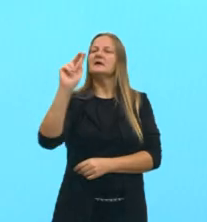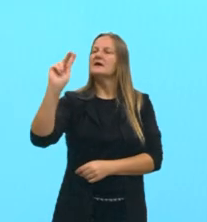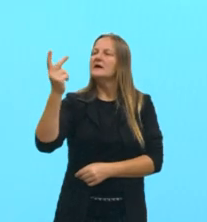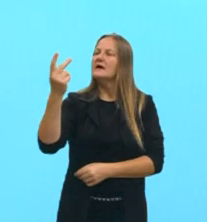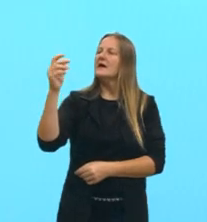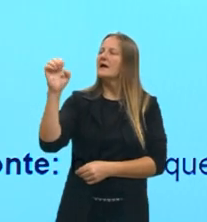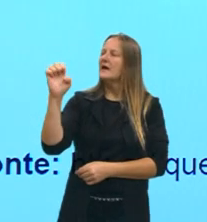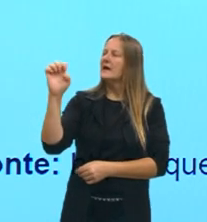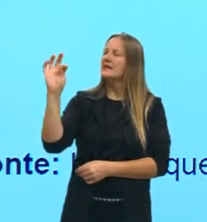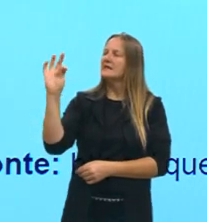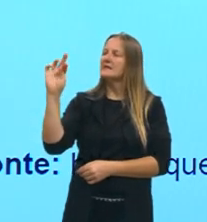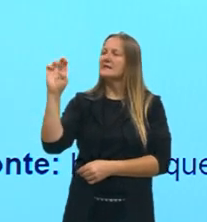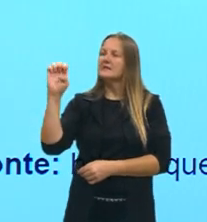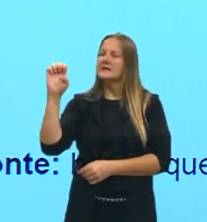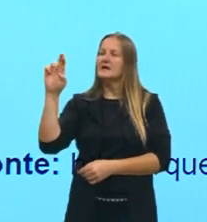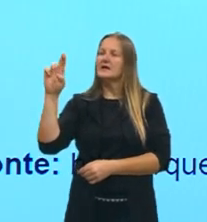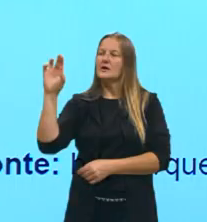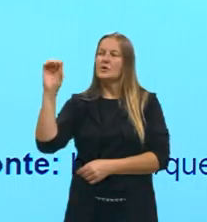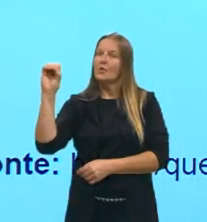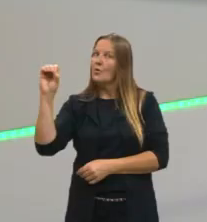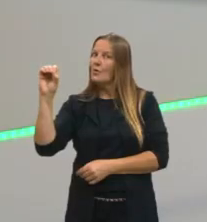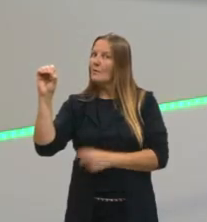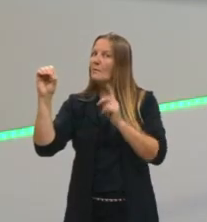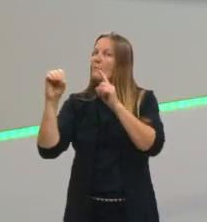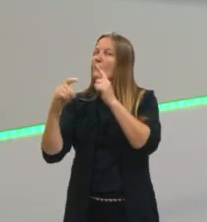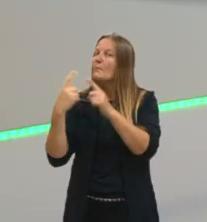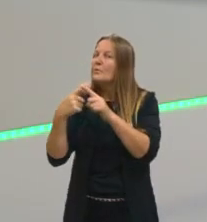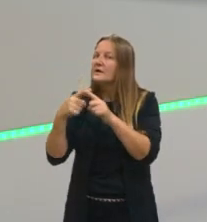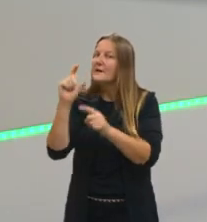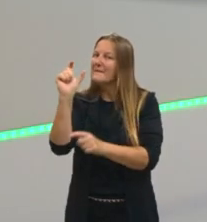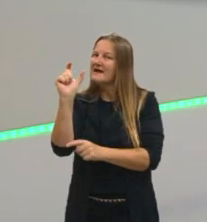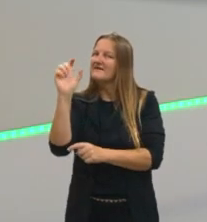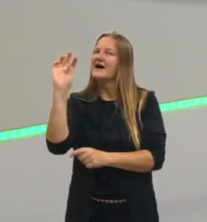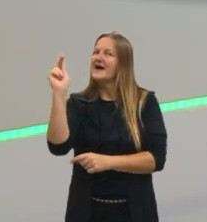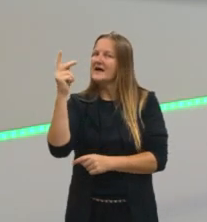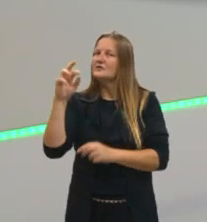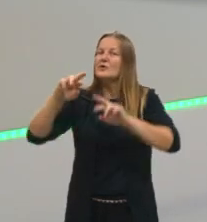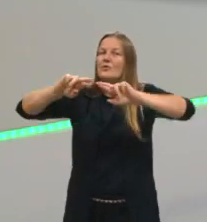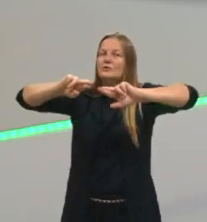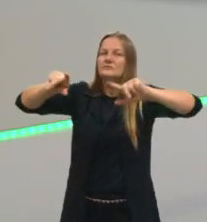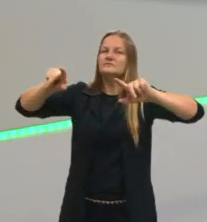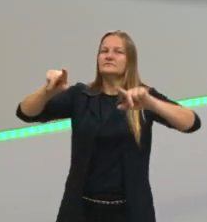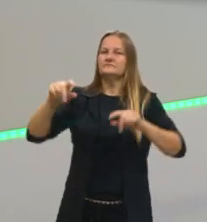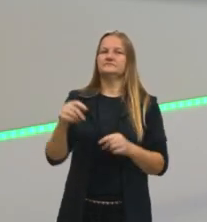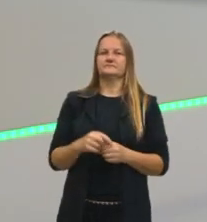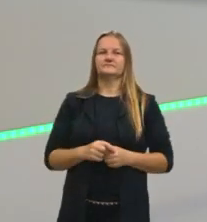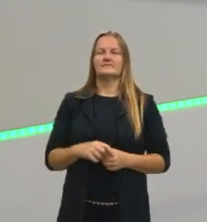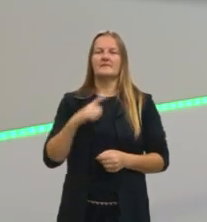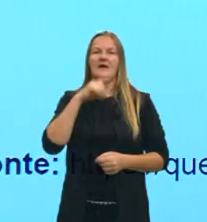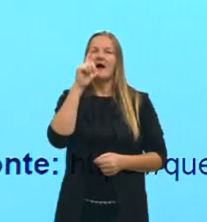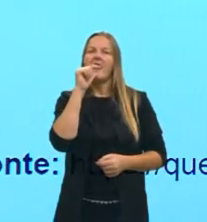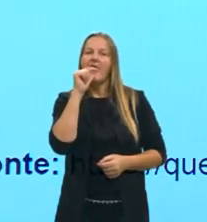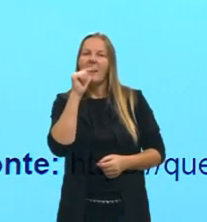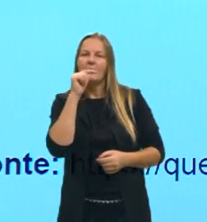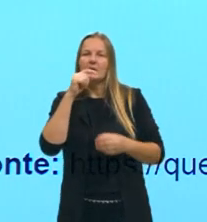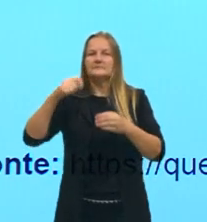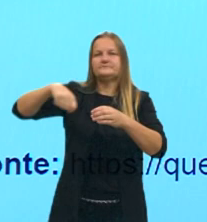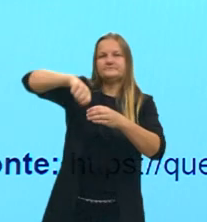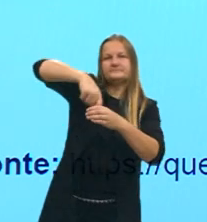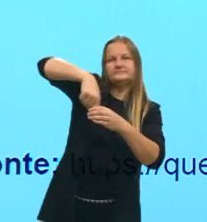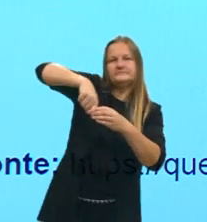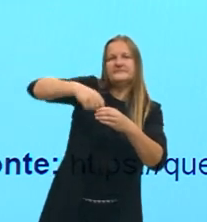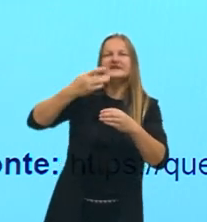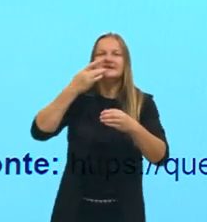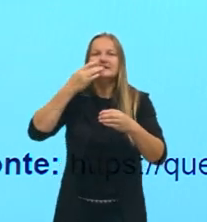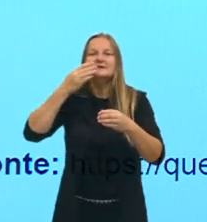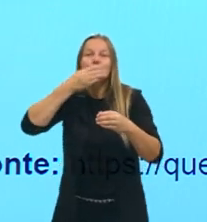né? E uma mistura que apresenta uma única fase que por mais que eu coloque água e açúcar, por exemplo, se eu colocar uma quantidade